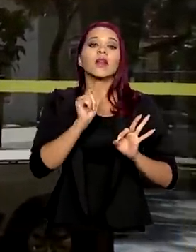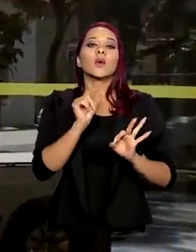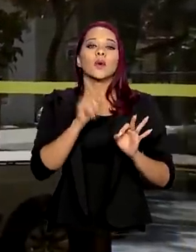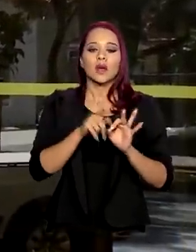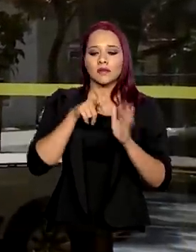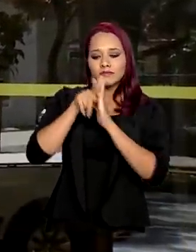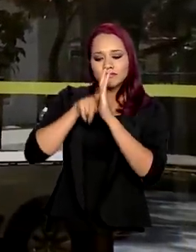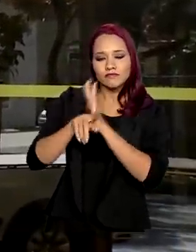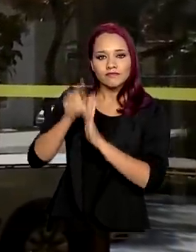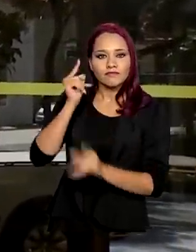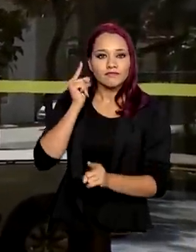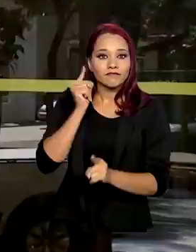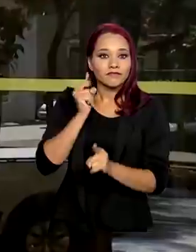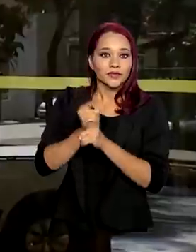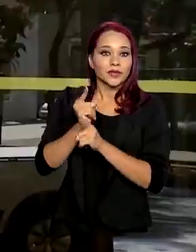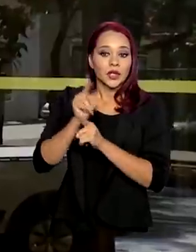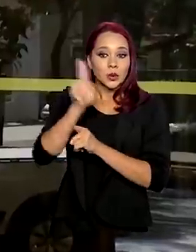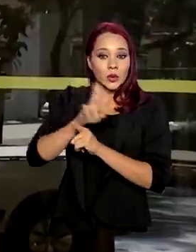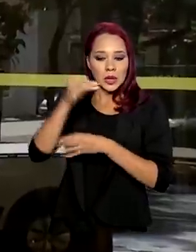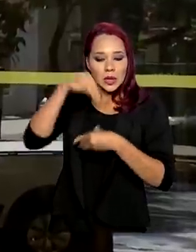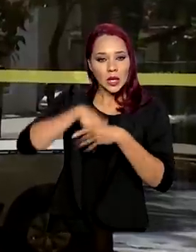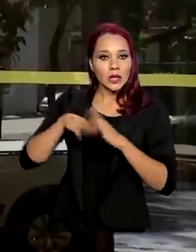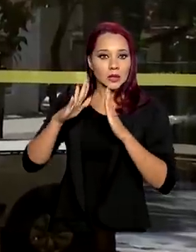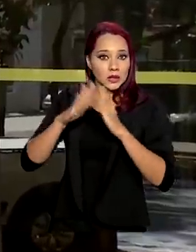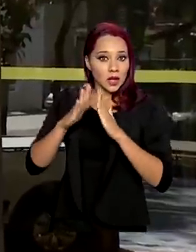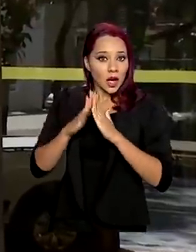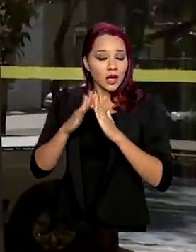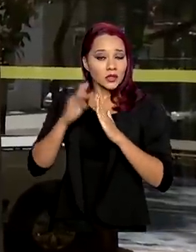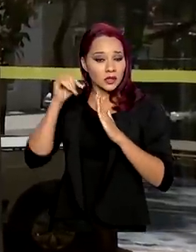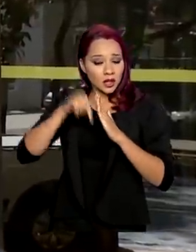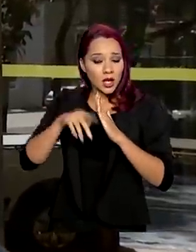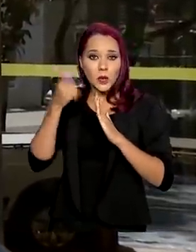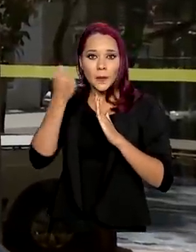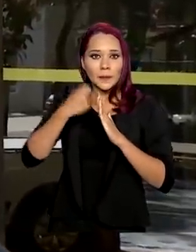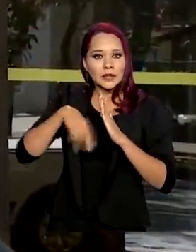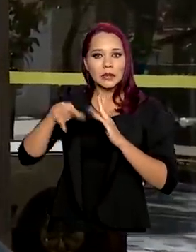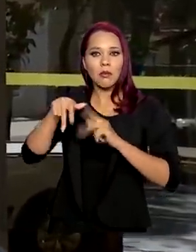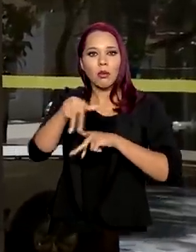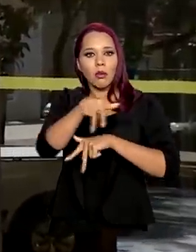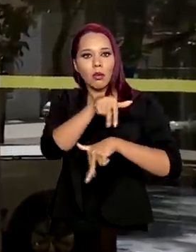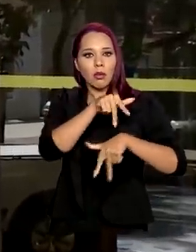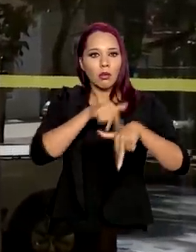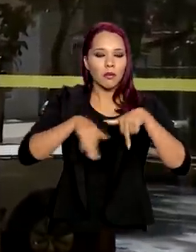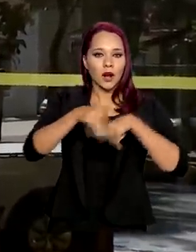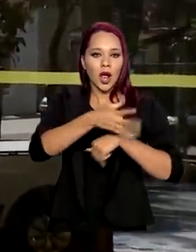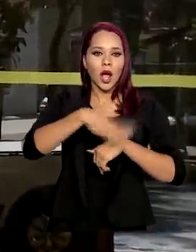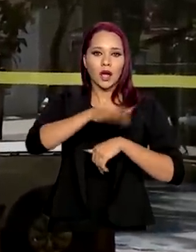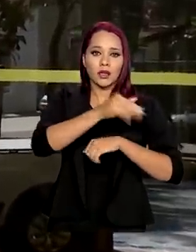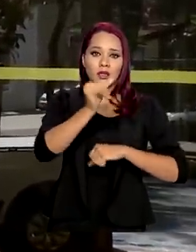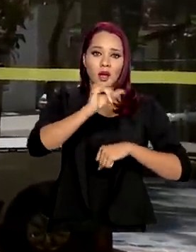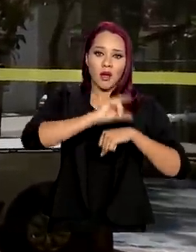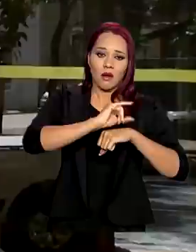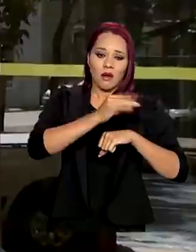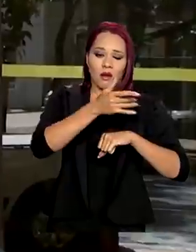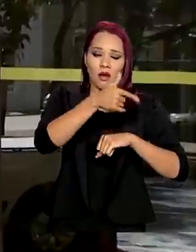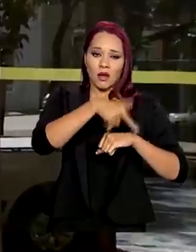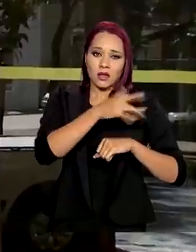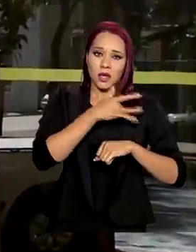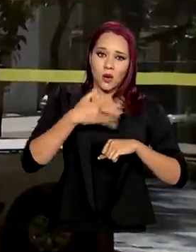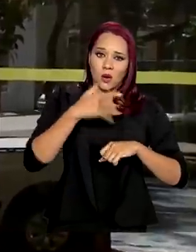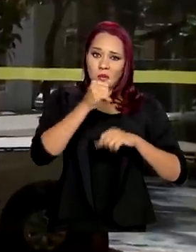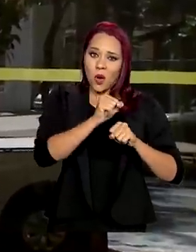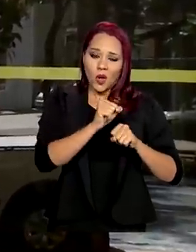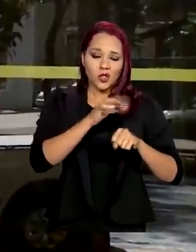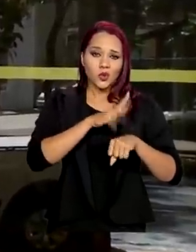diagnóstico do usuário dentro do domicílio, para que ele exatamente não transite para serviços de saúde e possa, inclusive, disseminar mais a